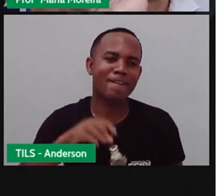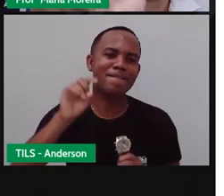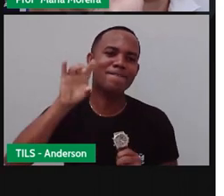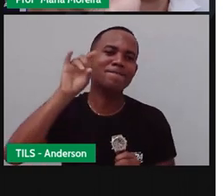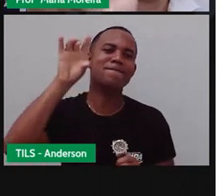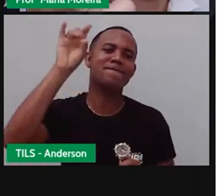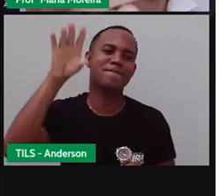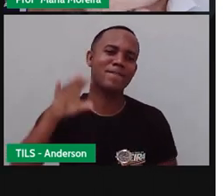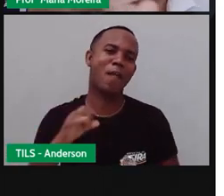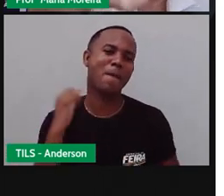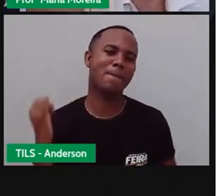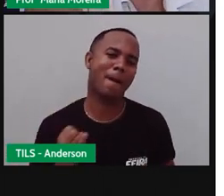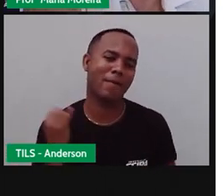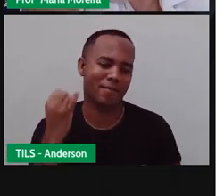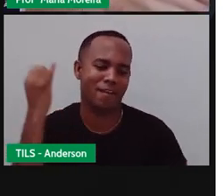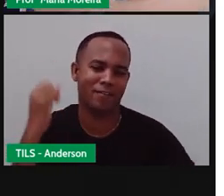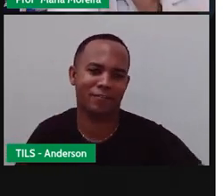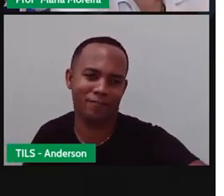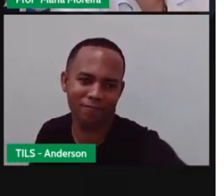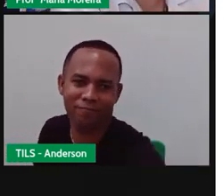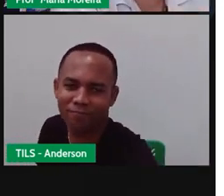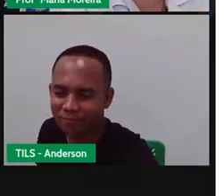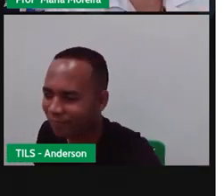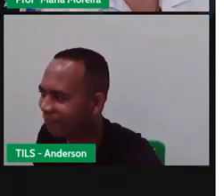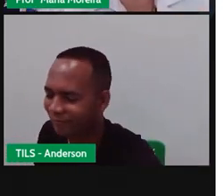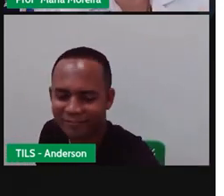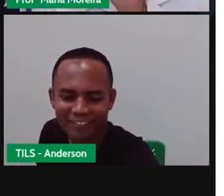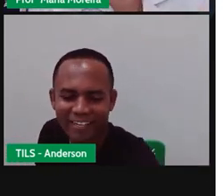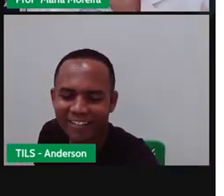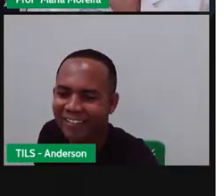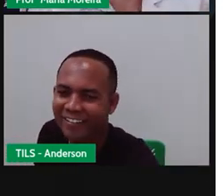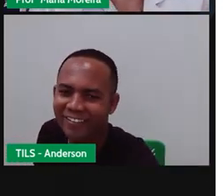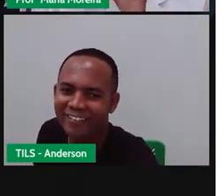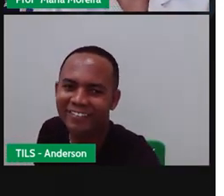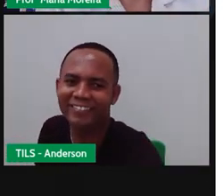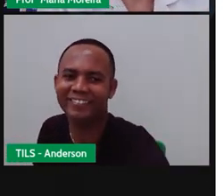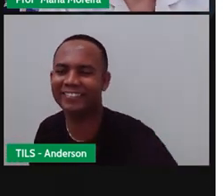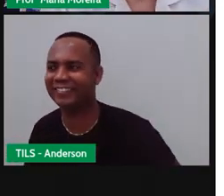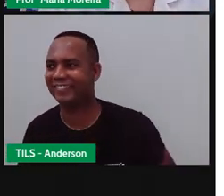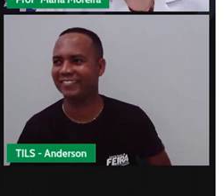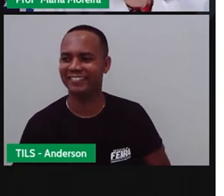auxiliar, minha Paquita. Não, jamais. A Paquita é rica, gente.